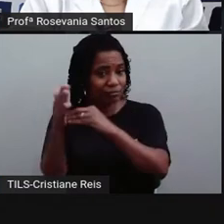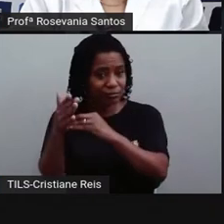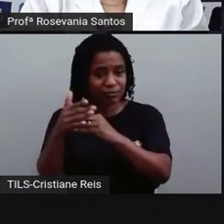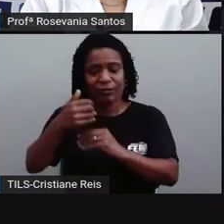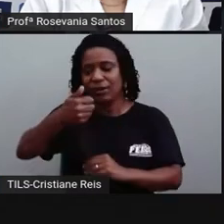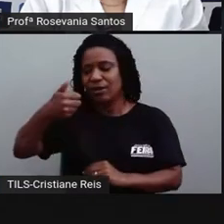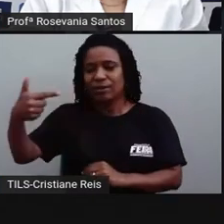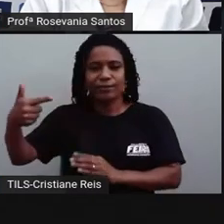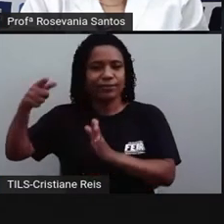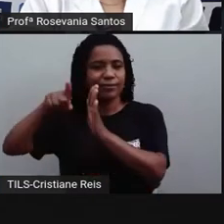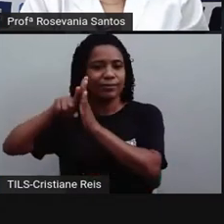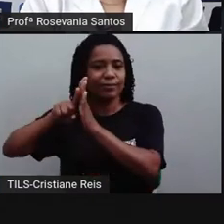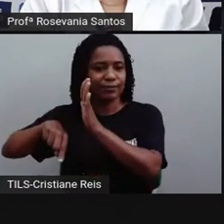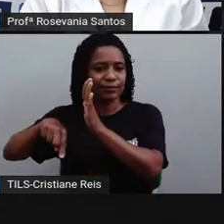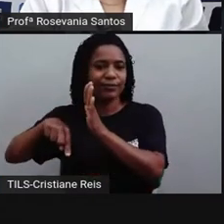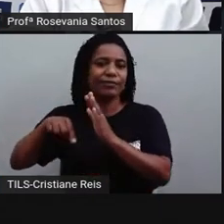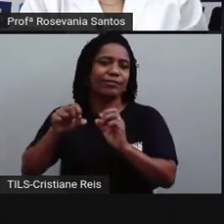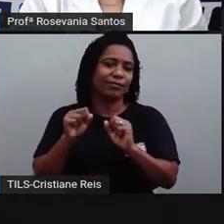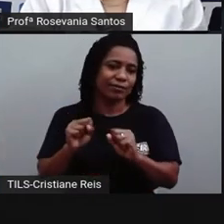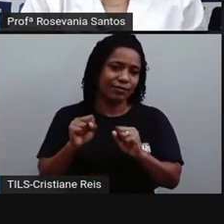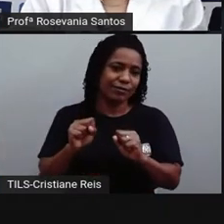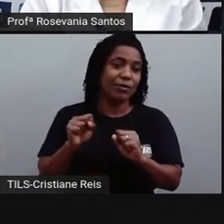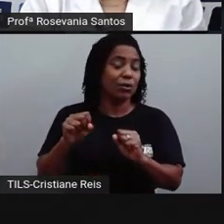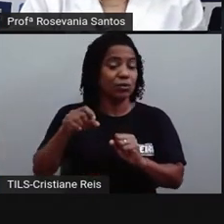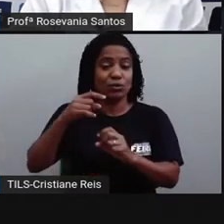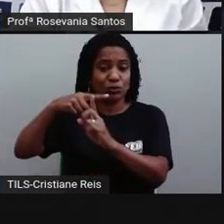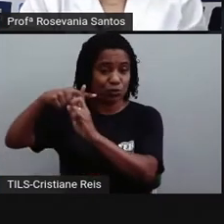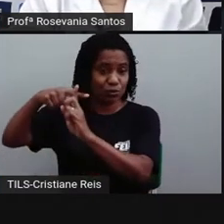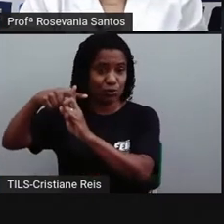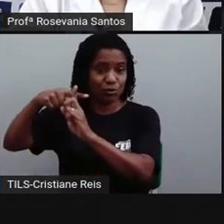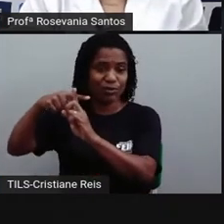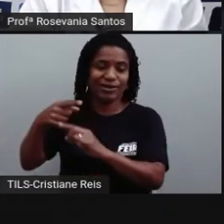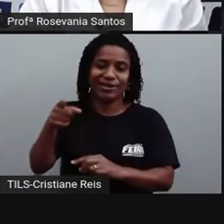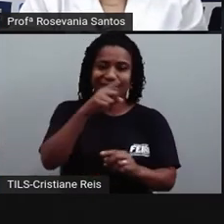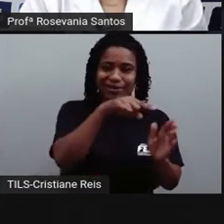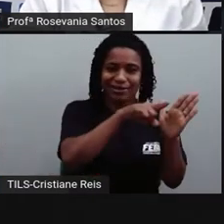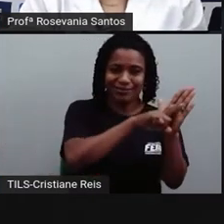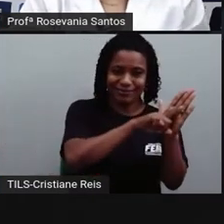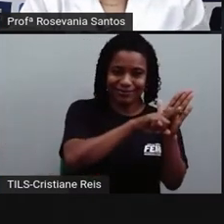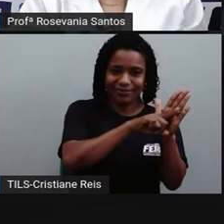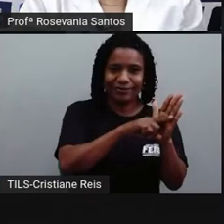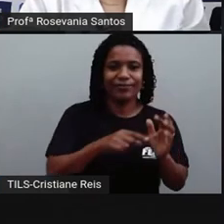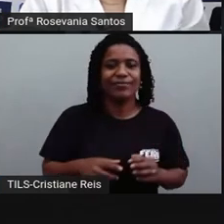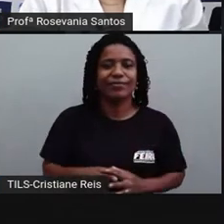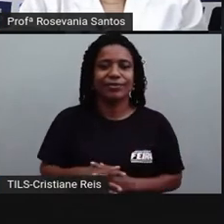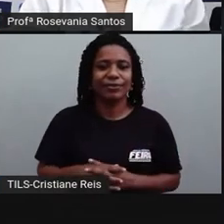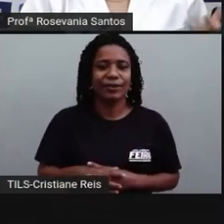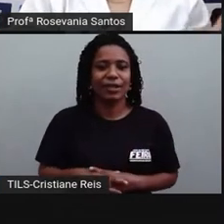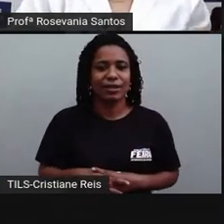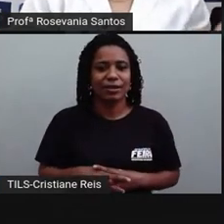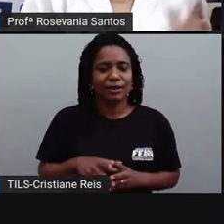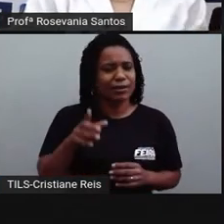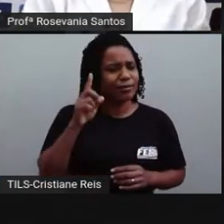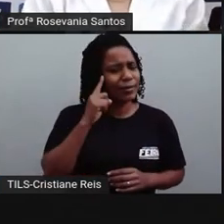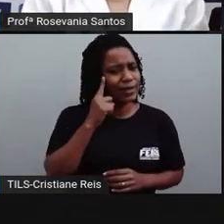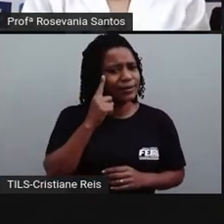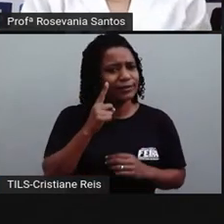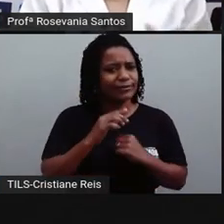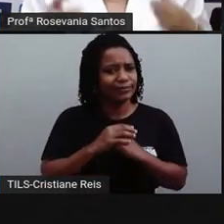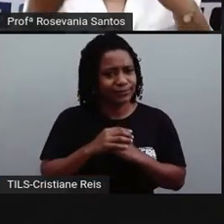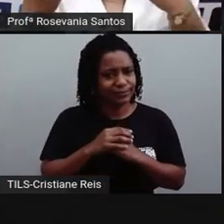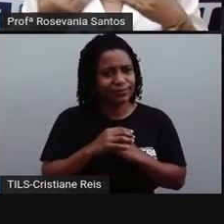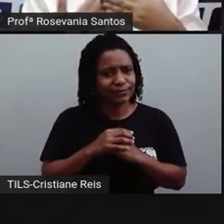4, 5, 6, 12 horas a mais. Então, percebam isso. Só que aí, gente, o que aconteceu?